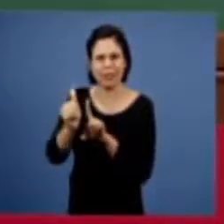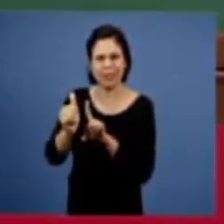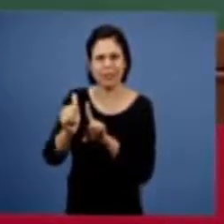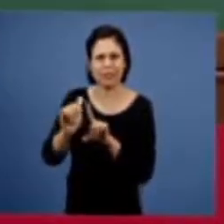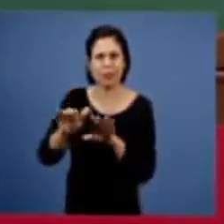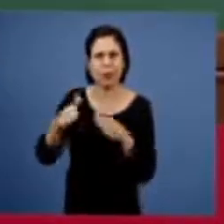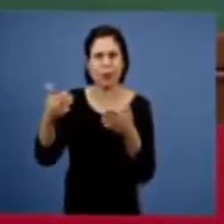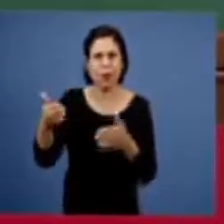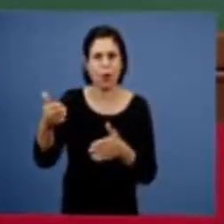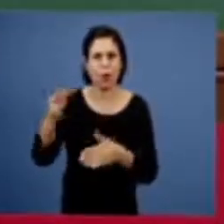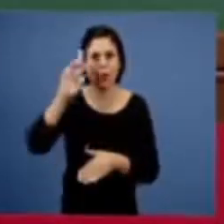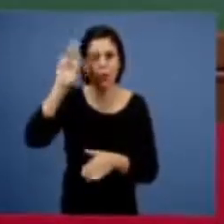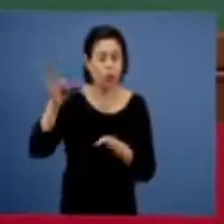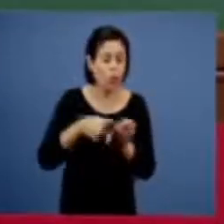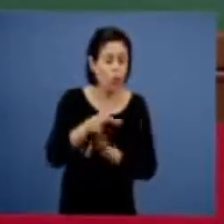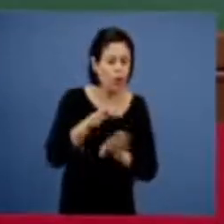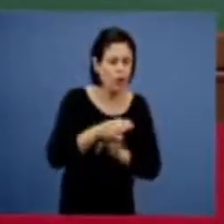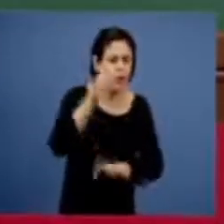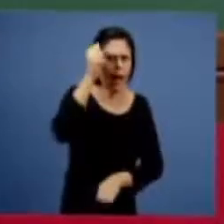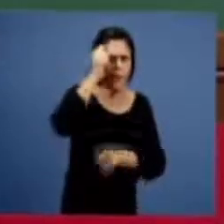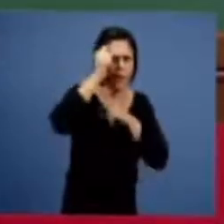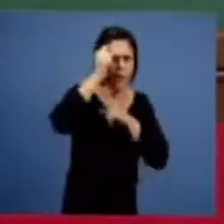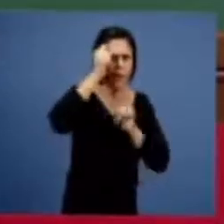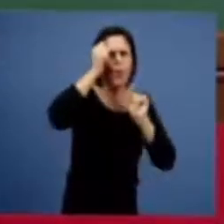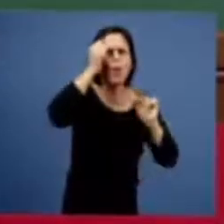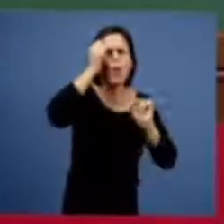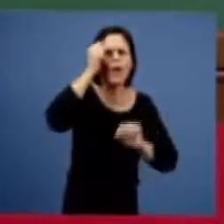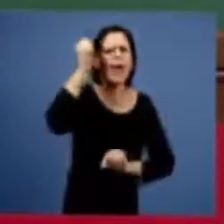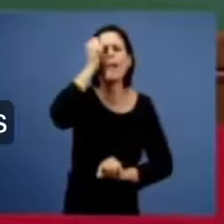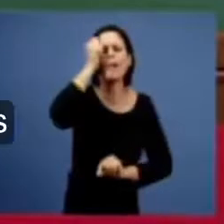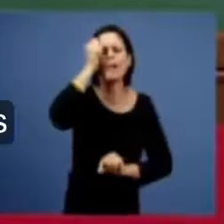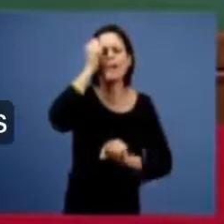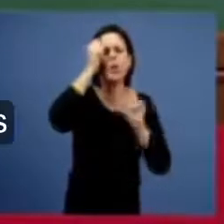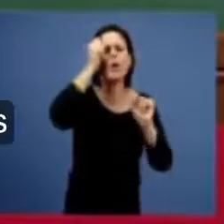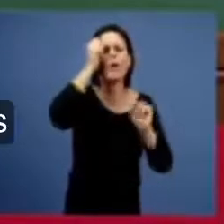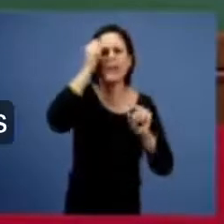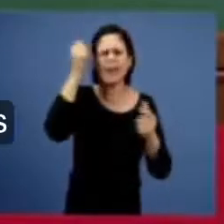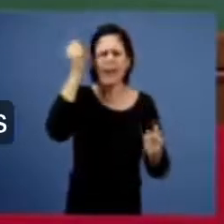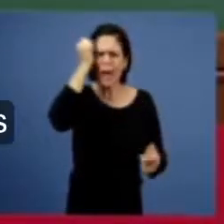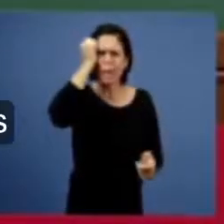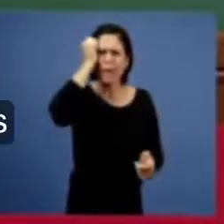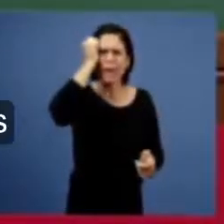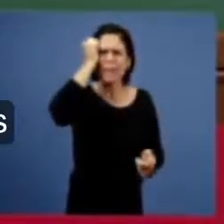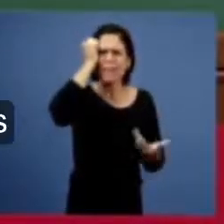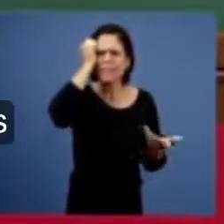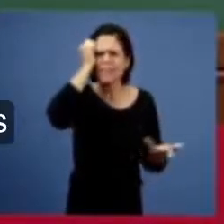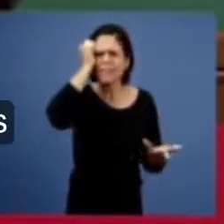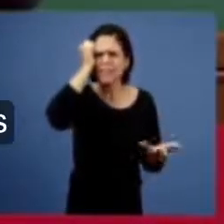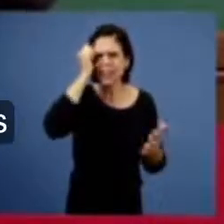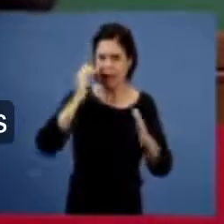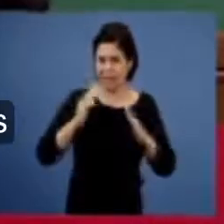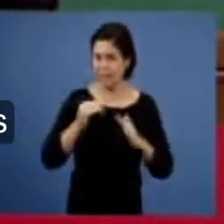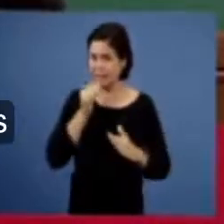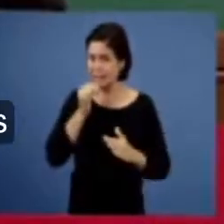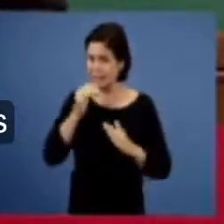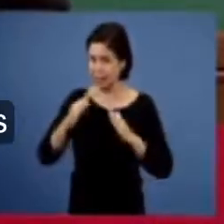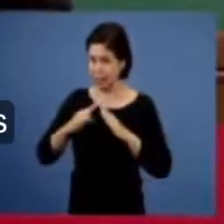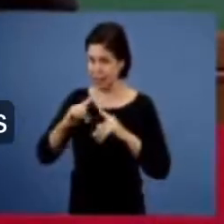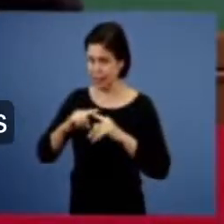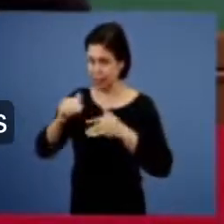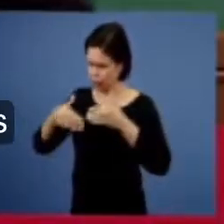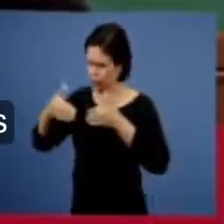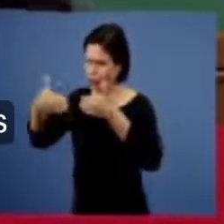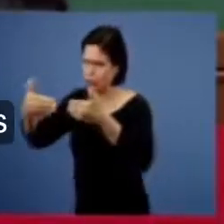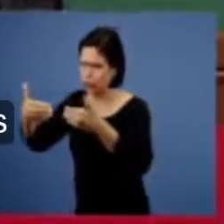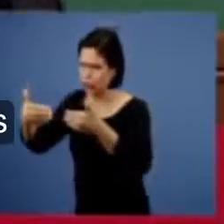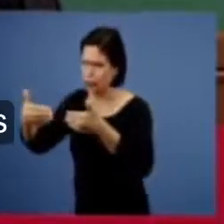assim arrepende-te o que é arrepende-te? está falando para a igreja a igreja vai prosseguir quando Lutero